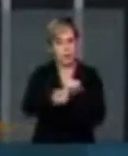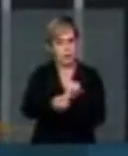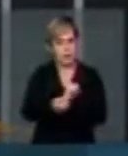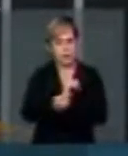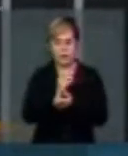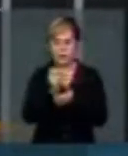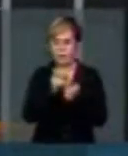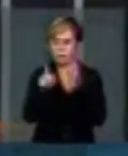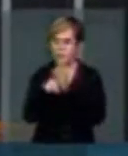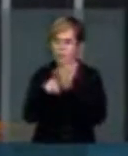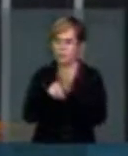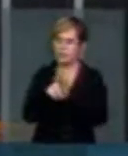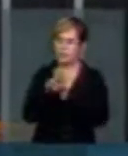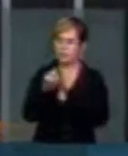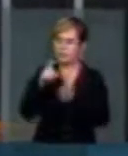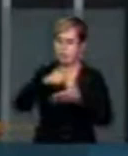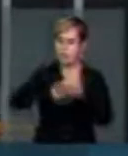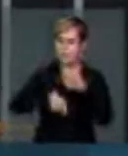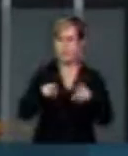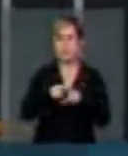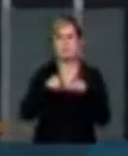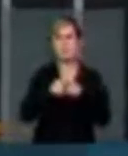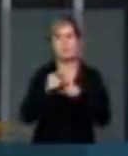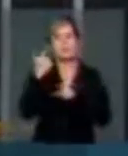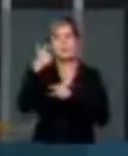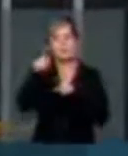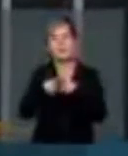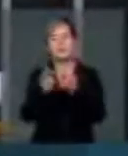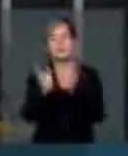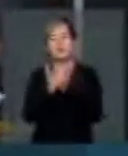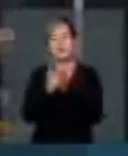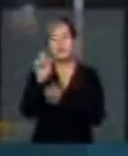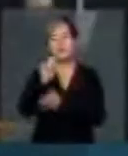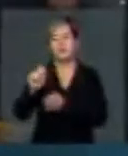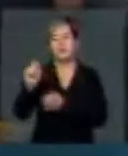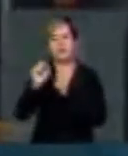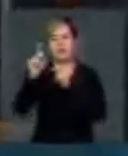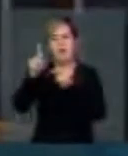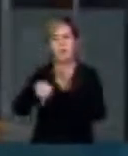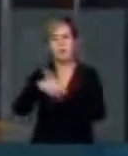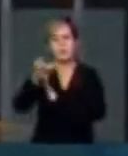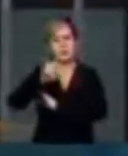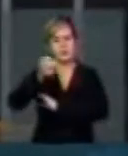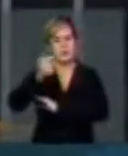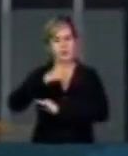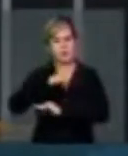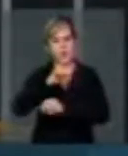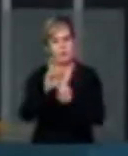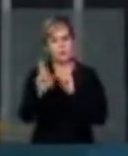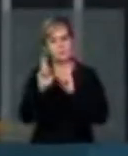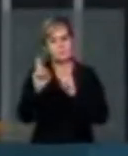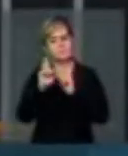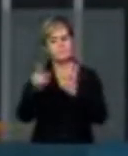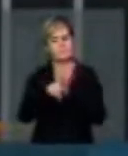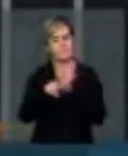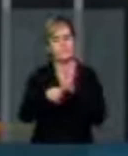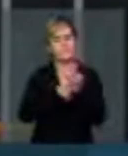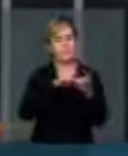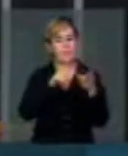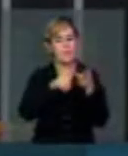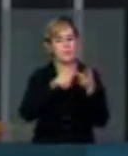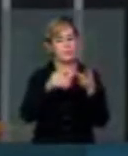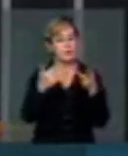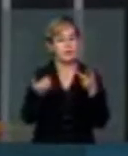1985. Outra ação na qual os ex-funcionários aposentados e pensionistas depositam suas esperanças de solução é a da terceira fonte,